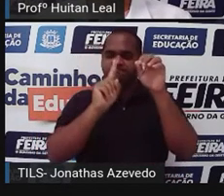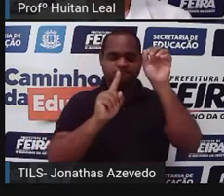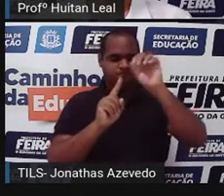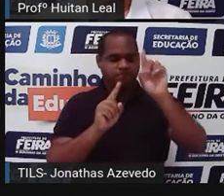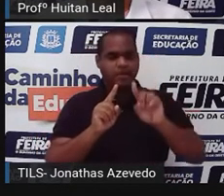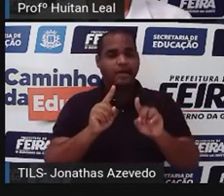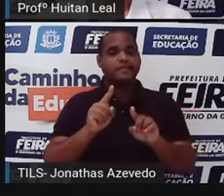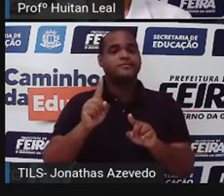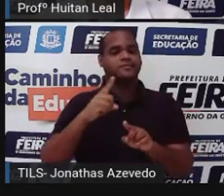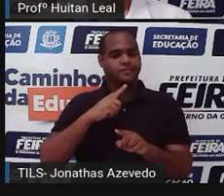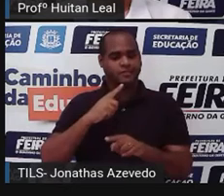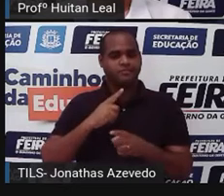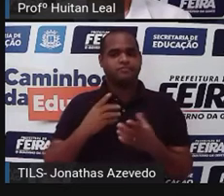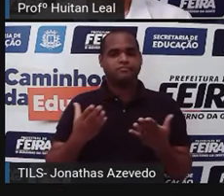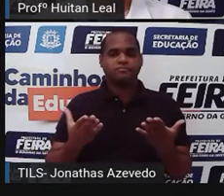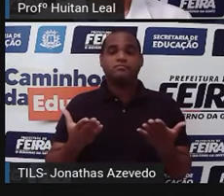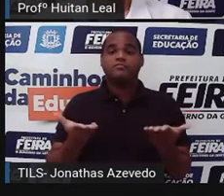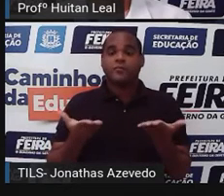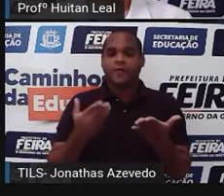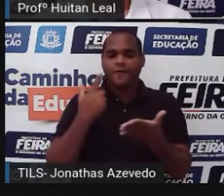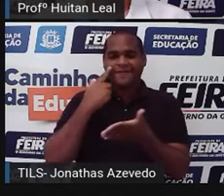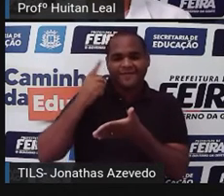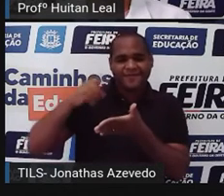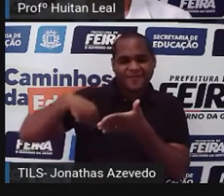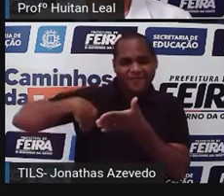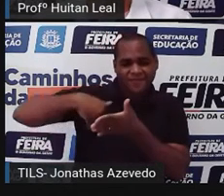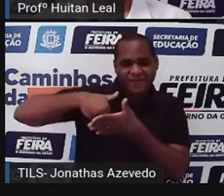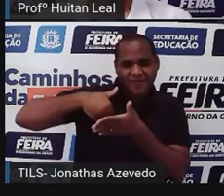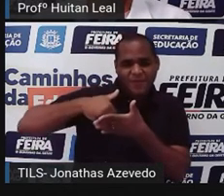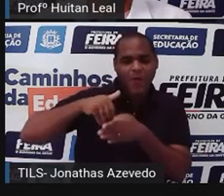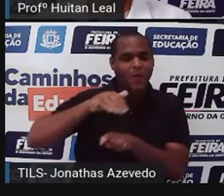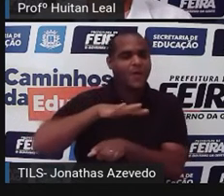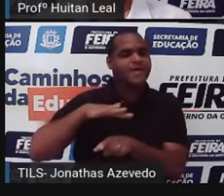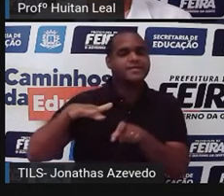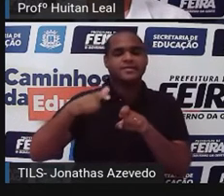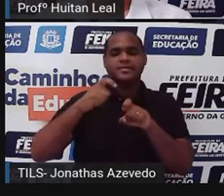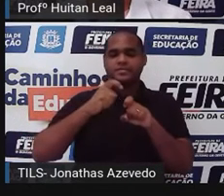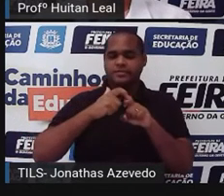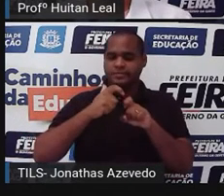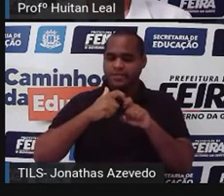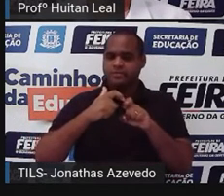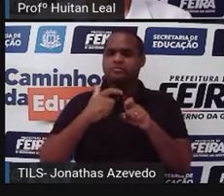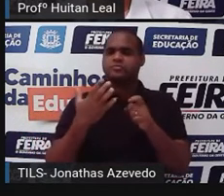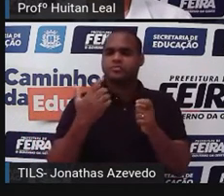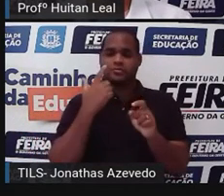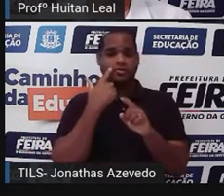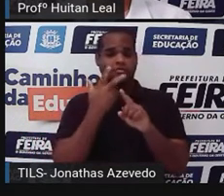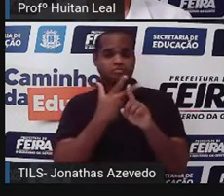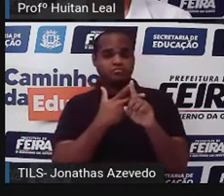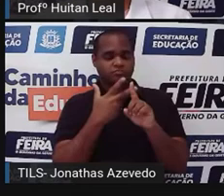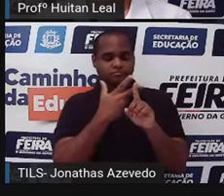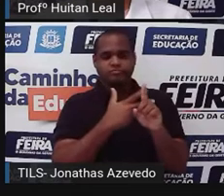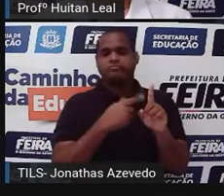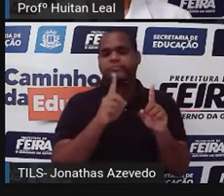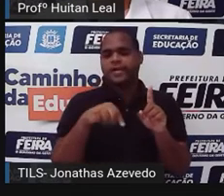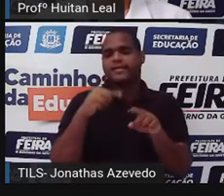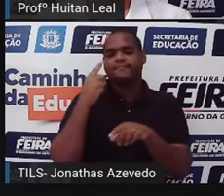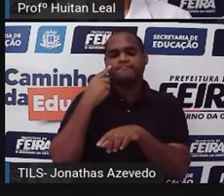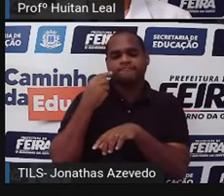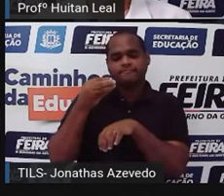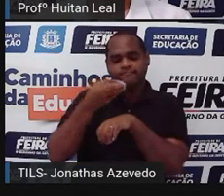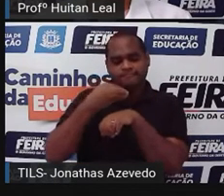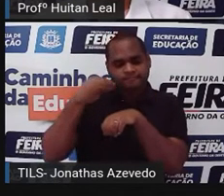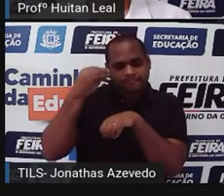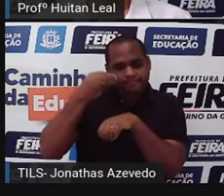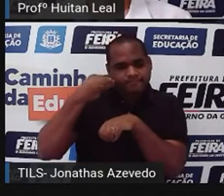evento climático. Assim, futebol, assim, na área da medicina. Então, se procura as pessoas que são especializadas